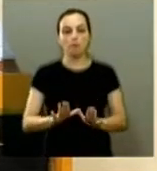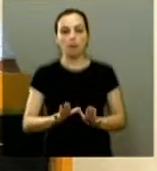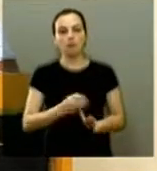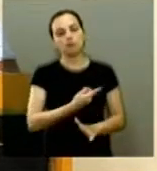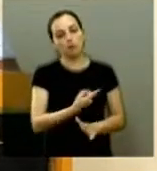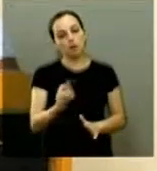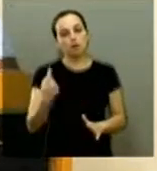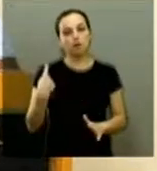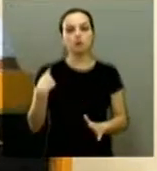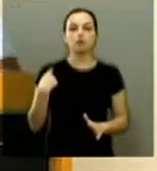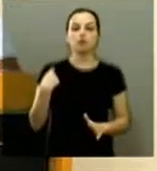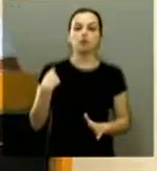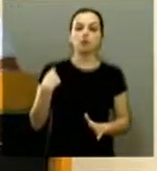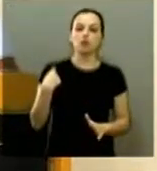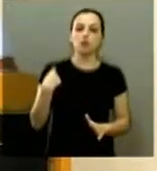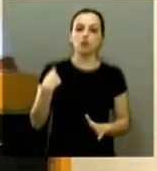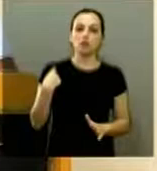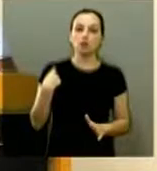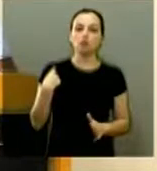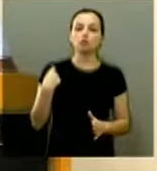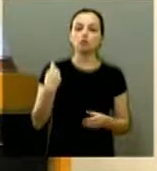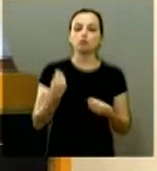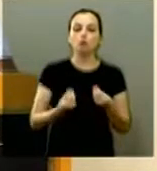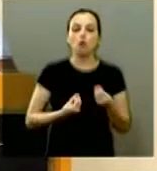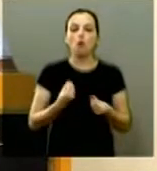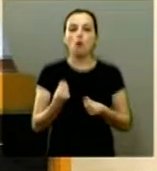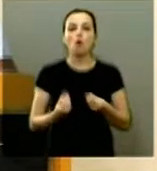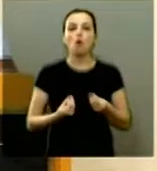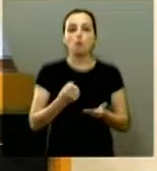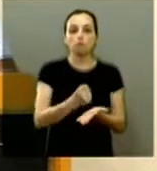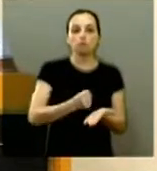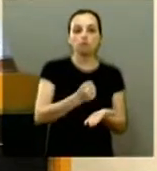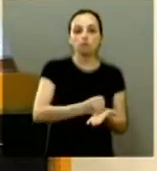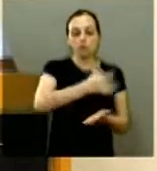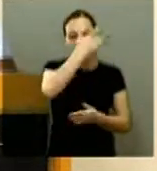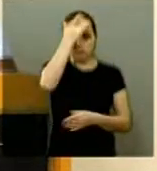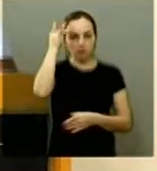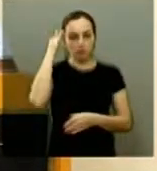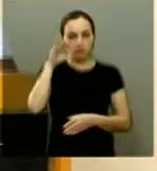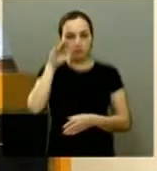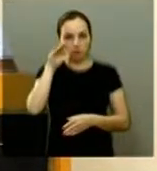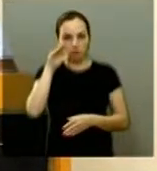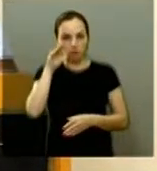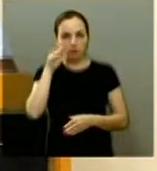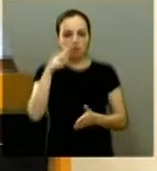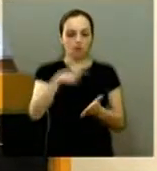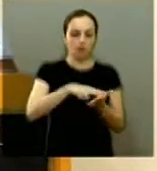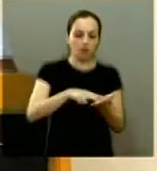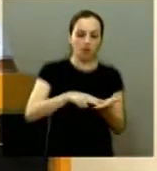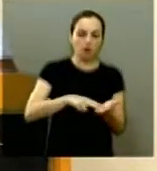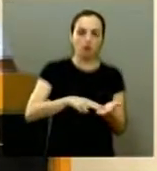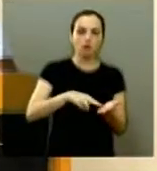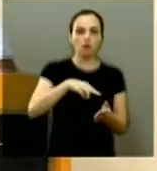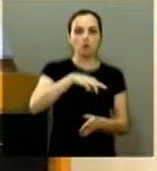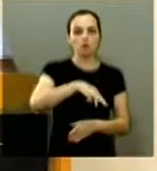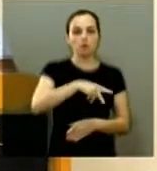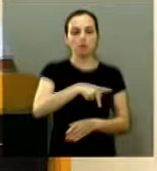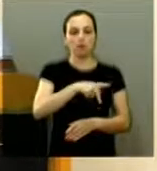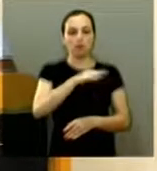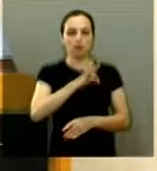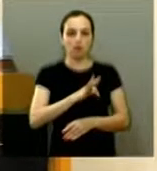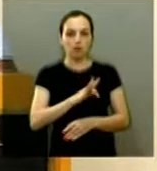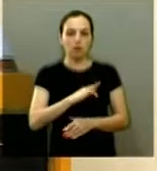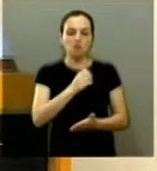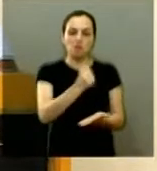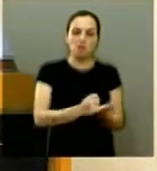não fique taxado da forma que foi contratado essas pessoas pela leitura do MPT considerado como um trabalho escravo